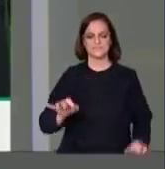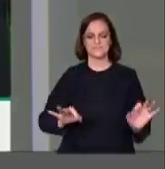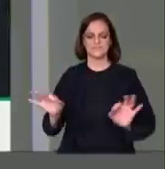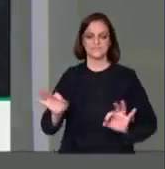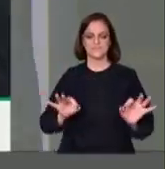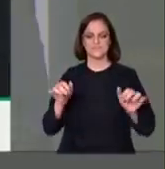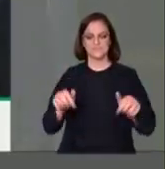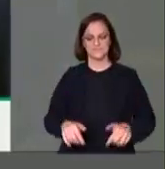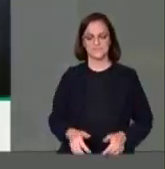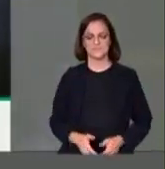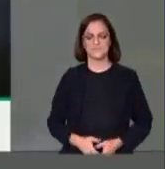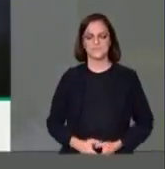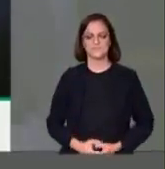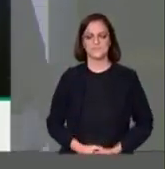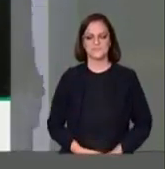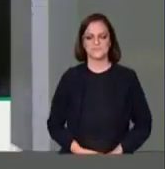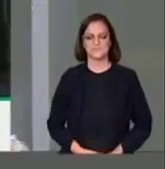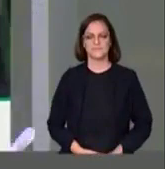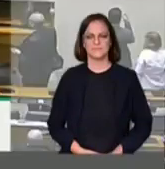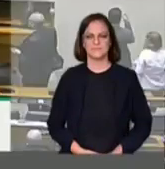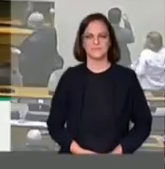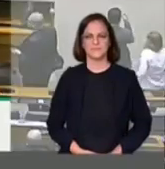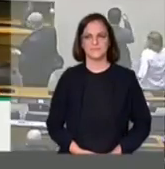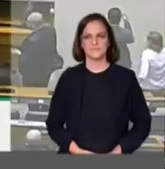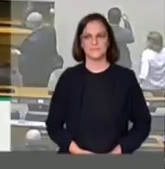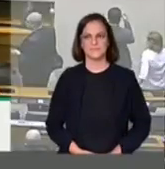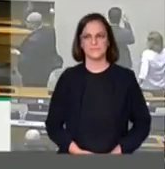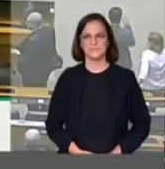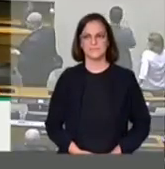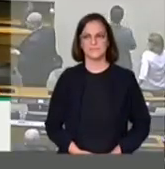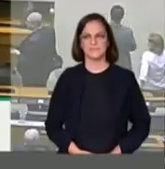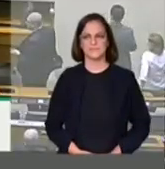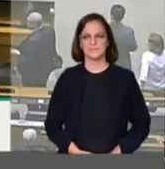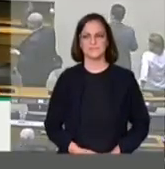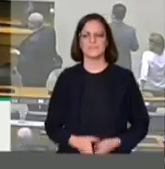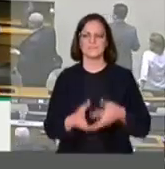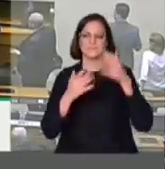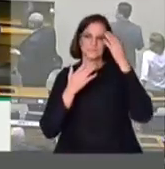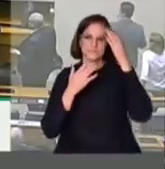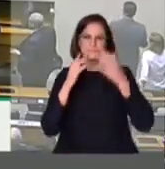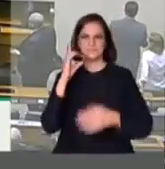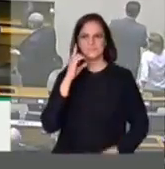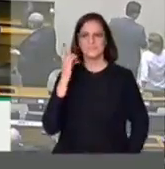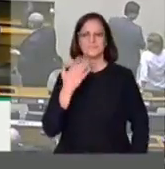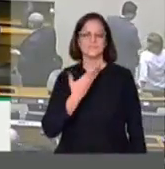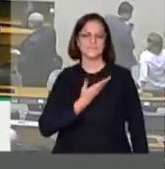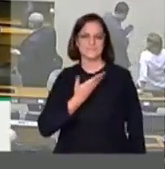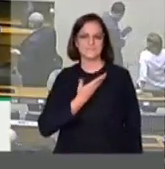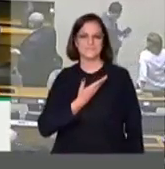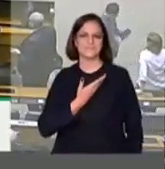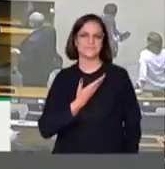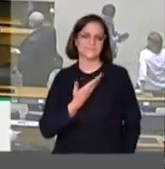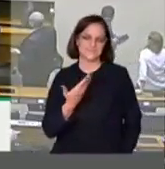e pelo seu empenho. Obrigado, deputado Cássio, um amigo, realmente, desse que a gente faz na política.